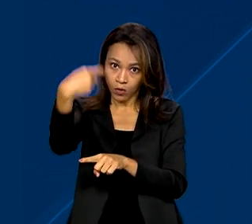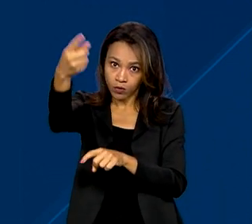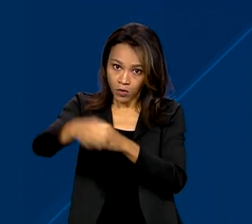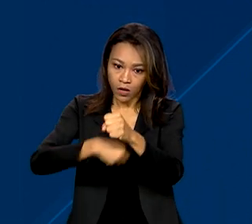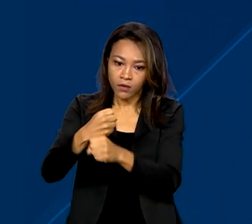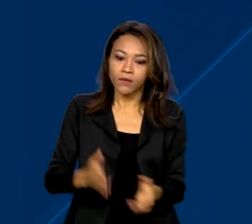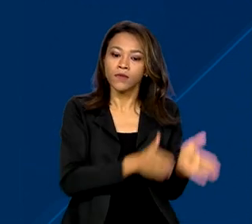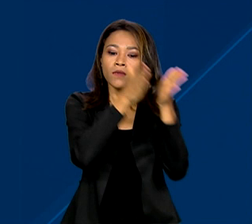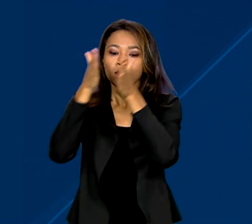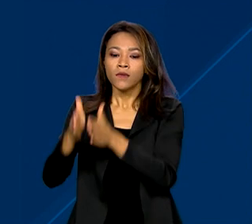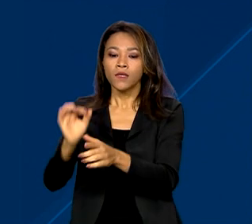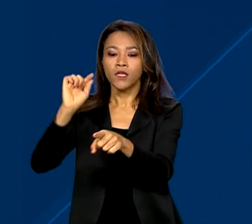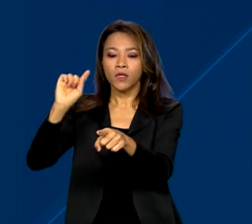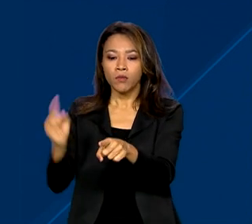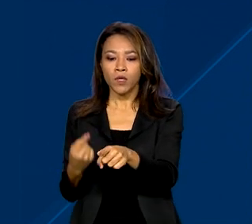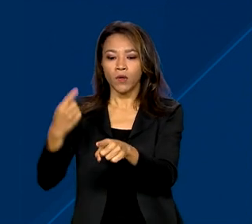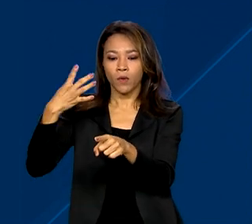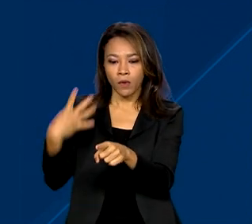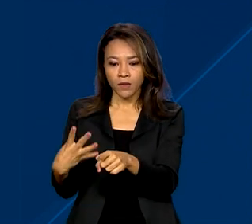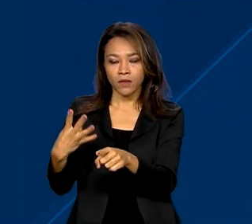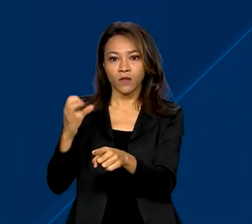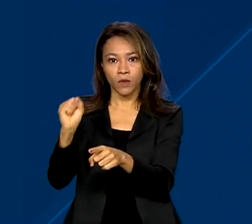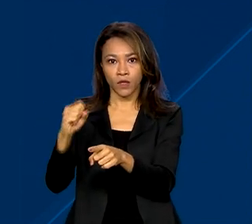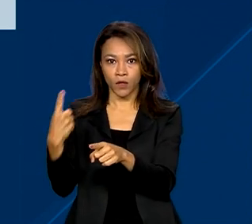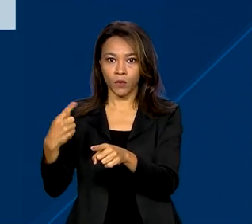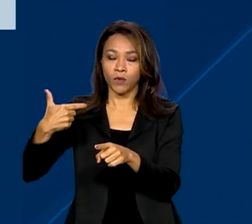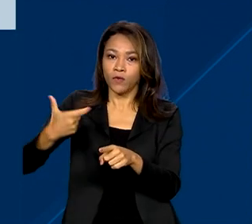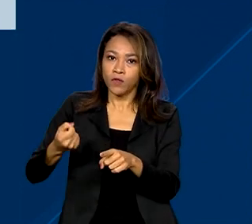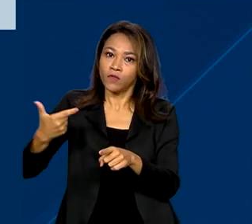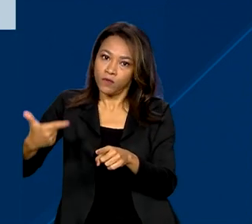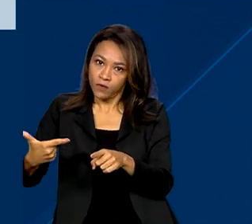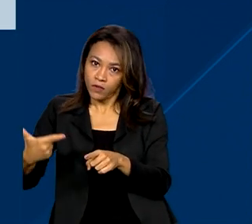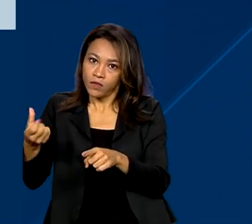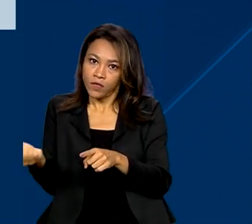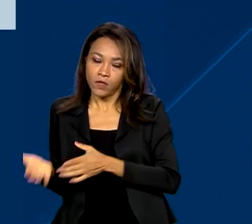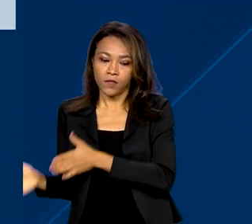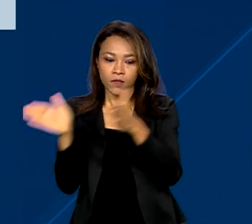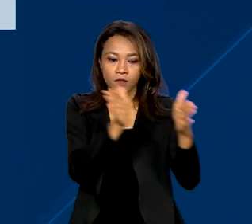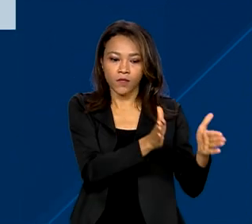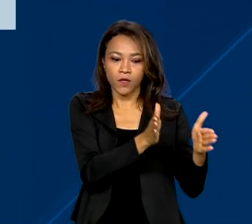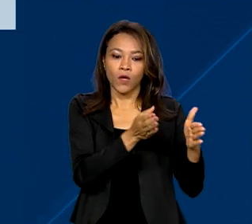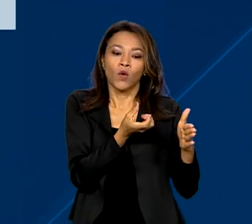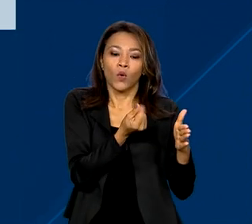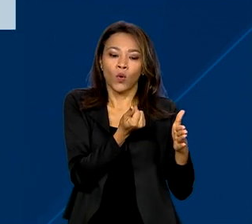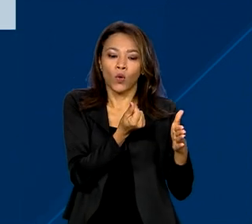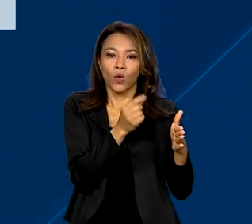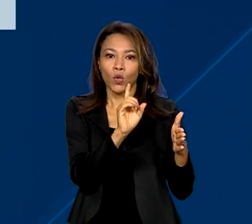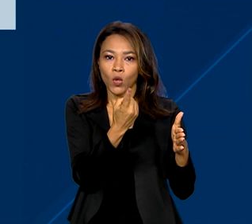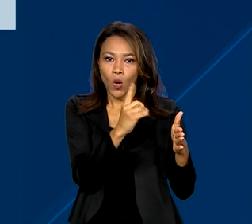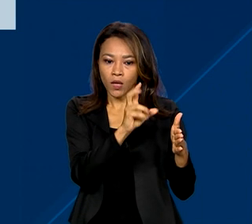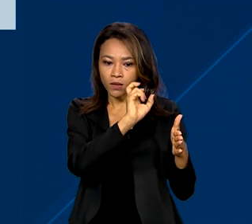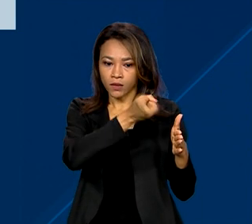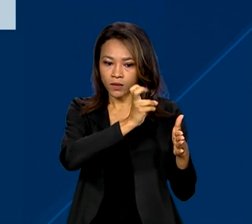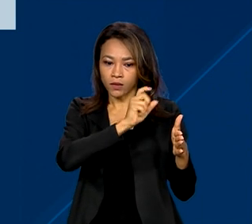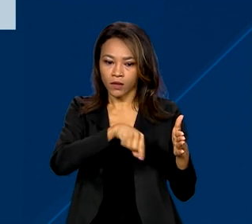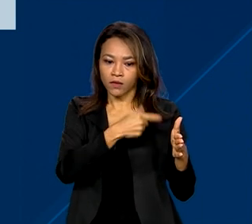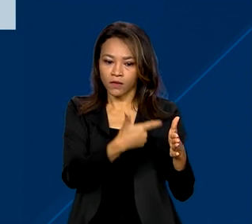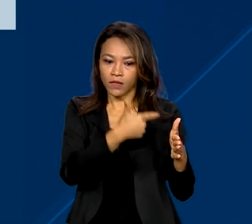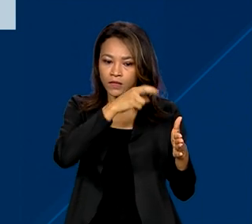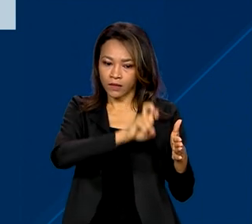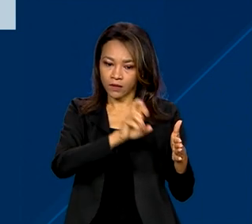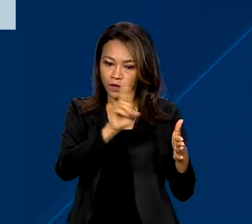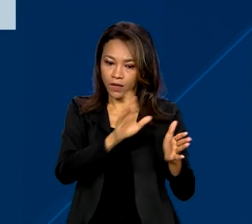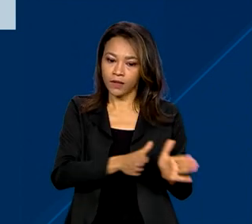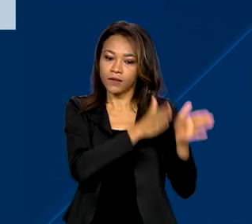$ 1.481,00 em 2026. O dólar deve ficar entre R 5,25 e R